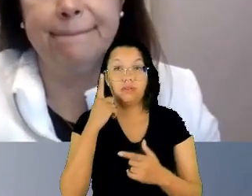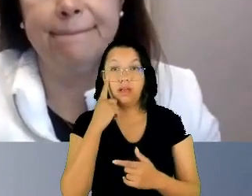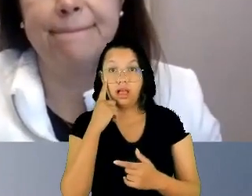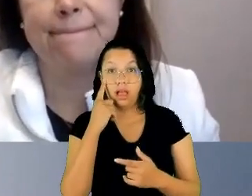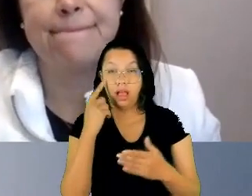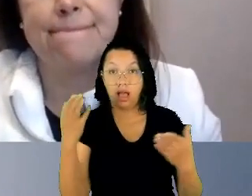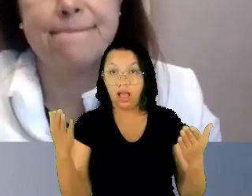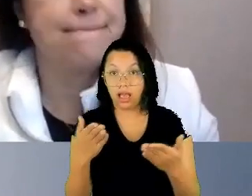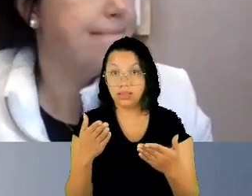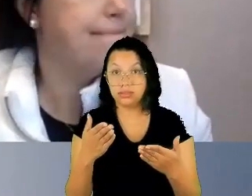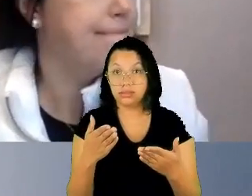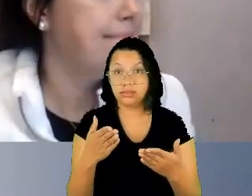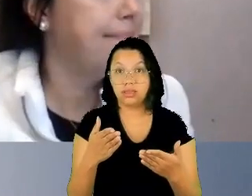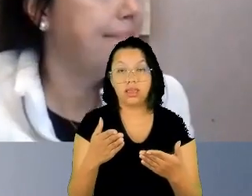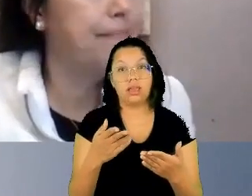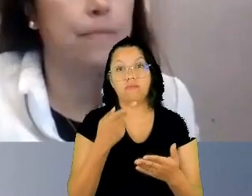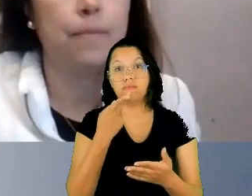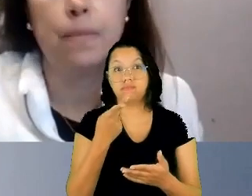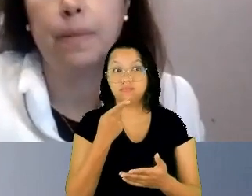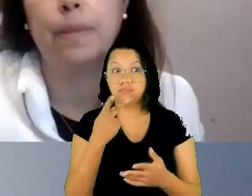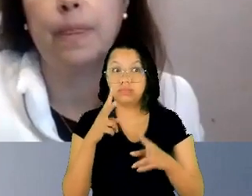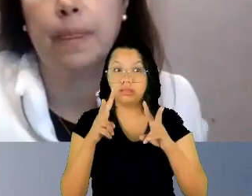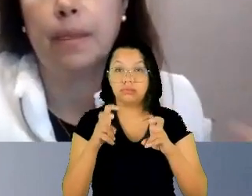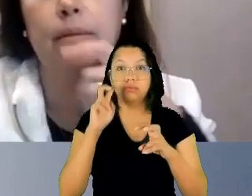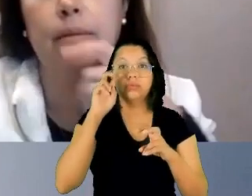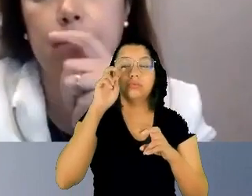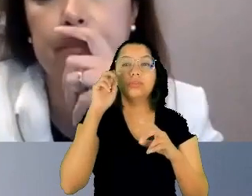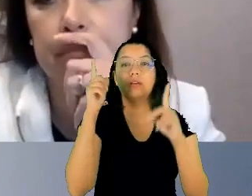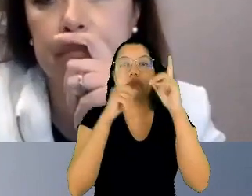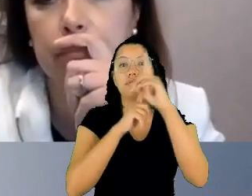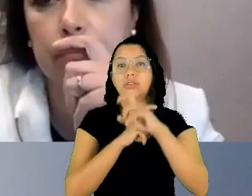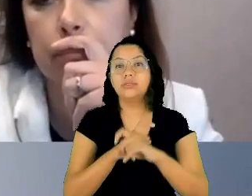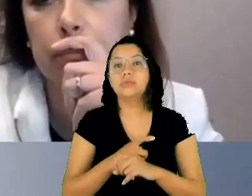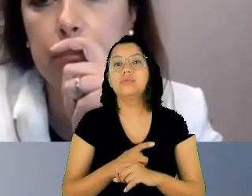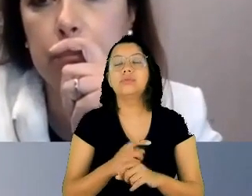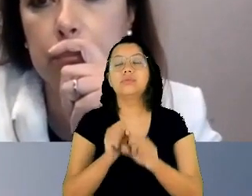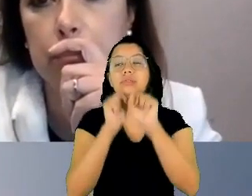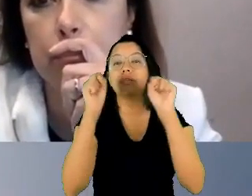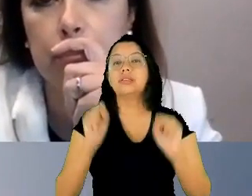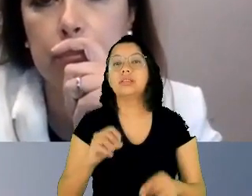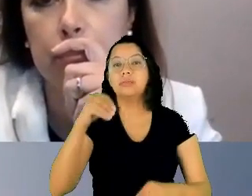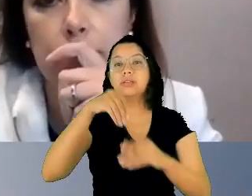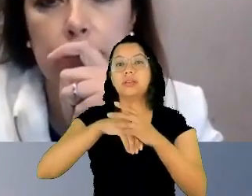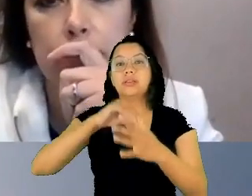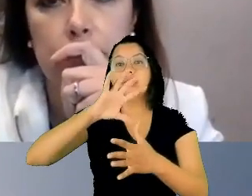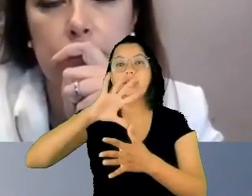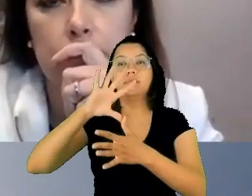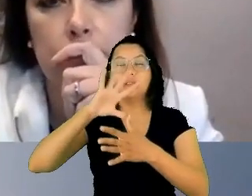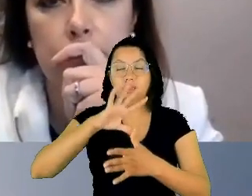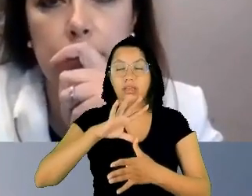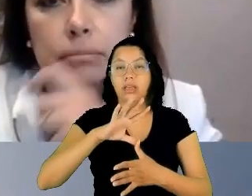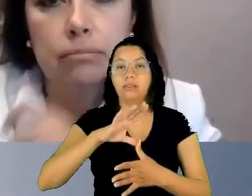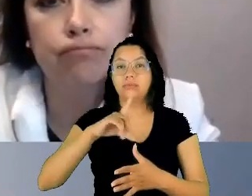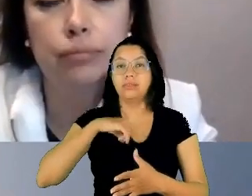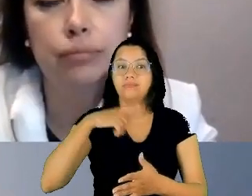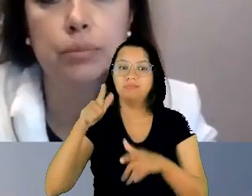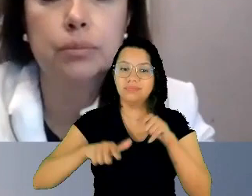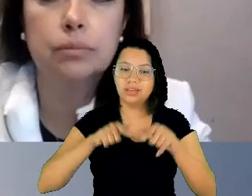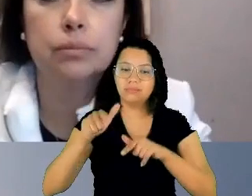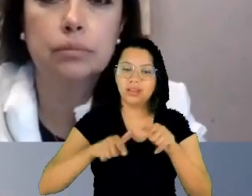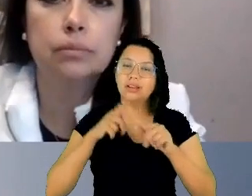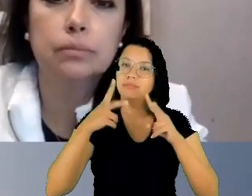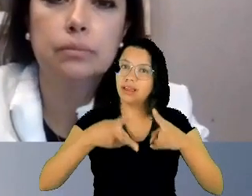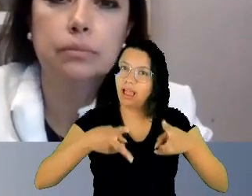interamericano tem trabalhado em aclarar esses deveres estatais, reconhecendo como reconhece a